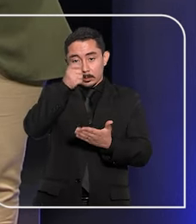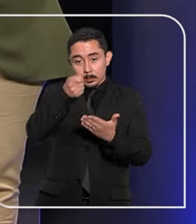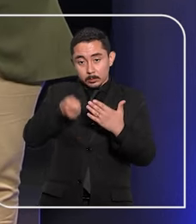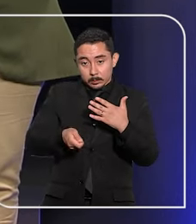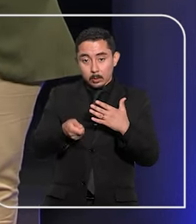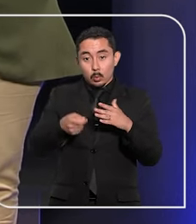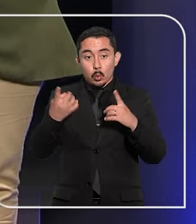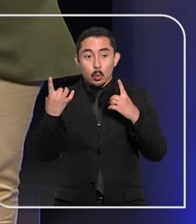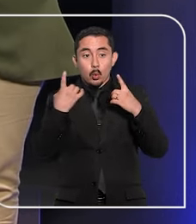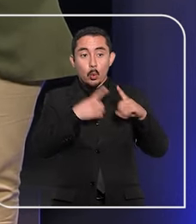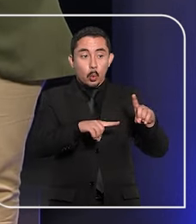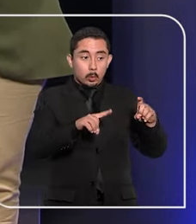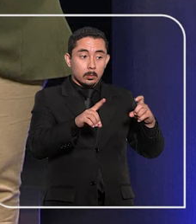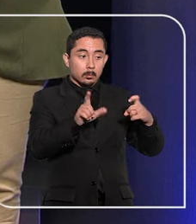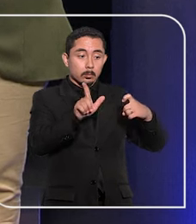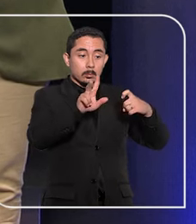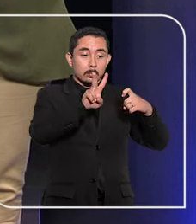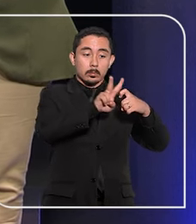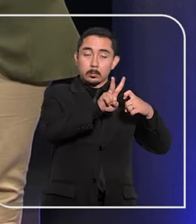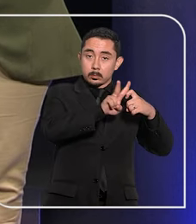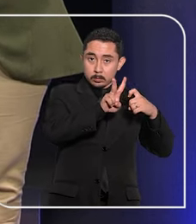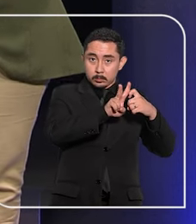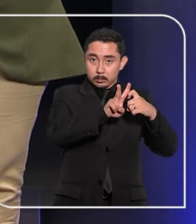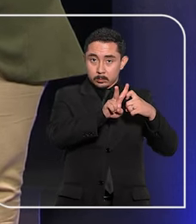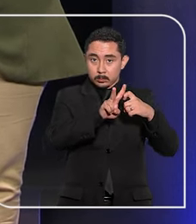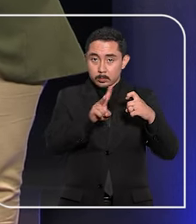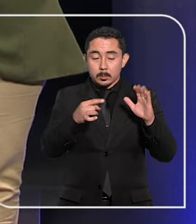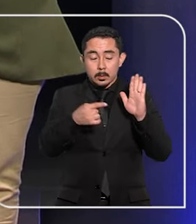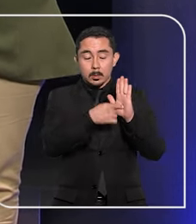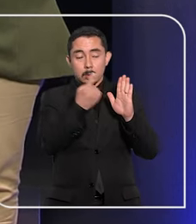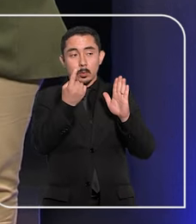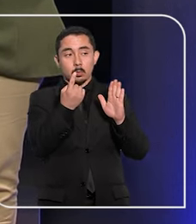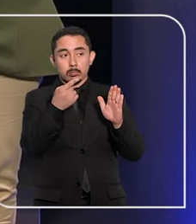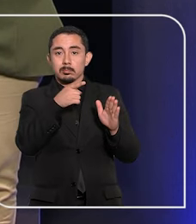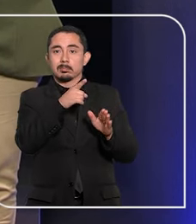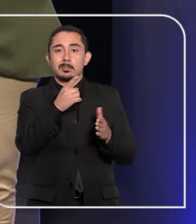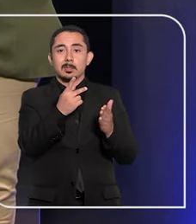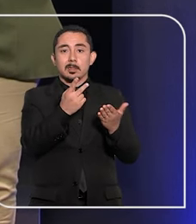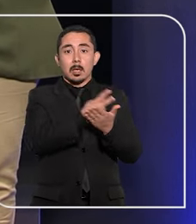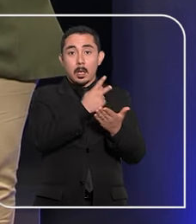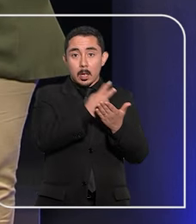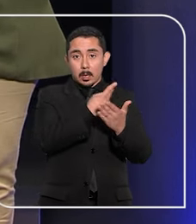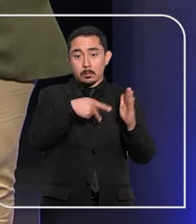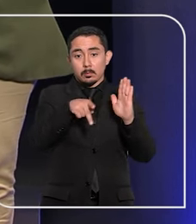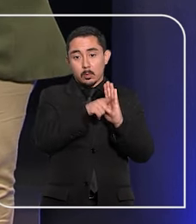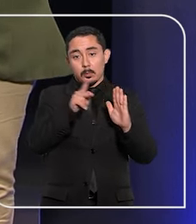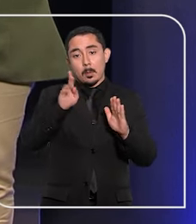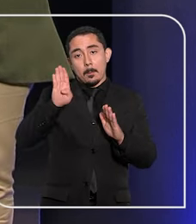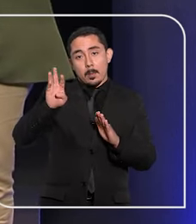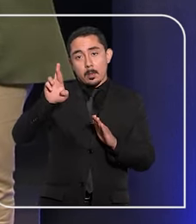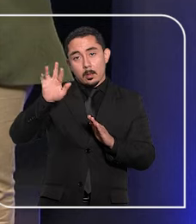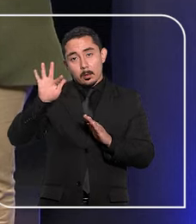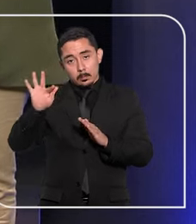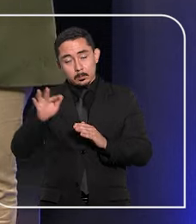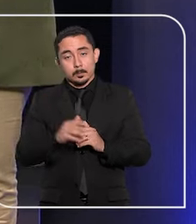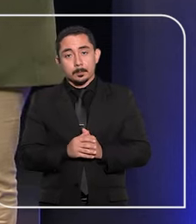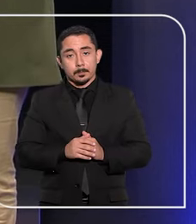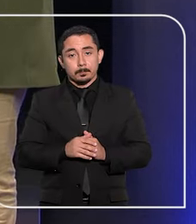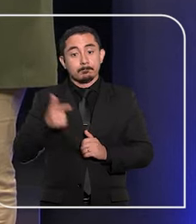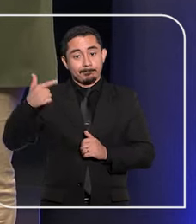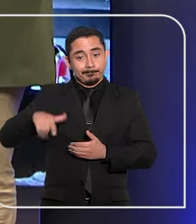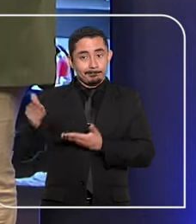penal contra a médica veterinária, denunciada por fraudes na BRF. Mais detalhes com a repórter Cátia Gomes.